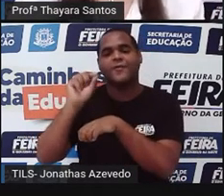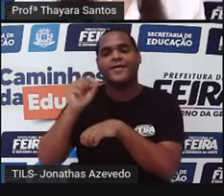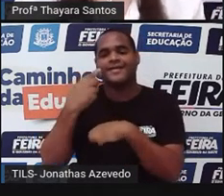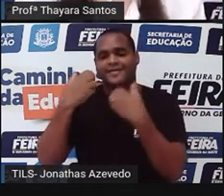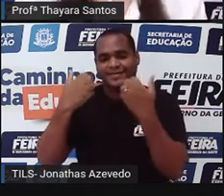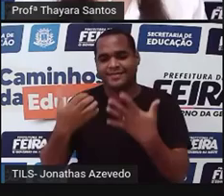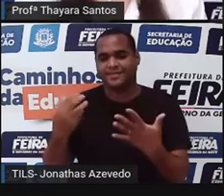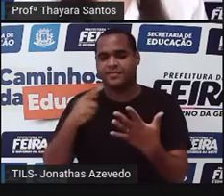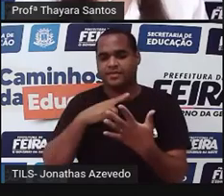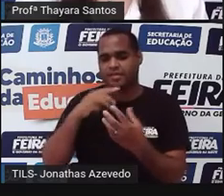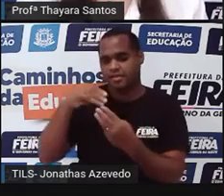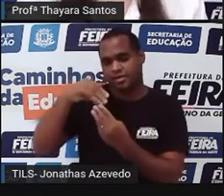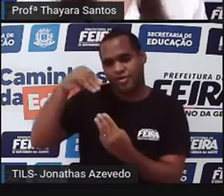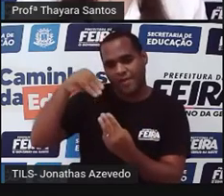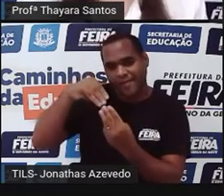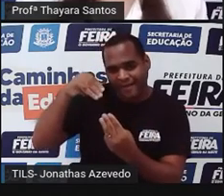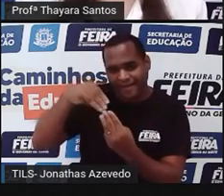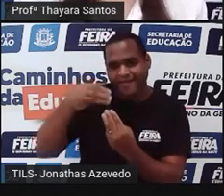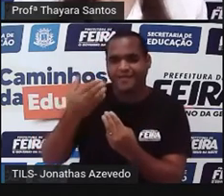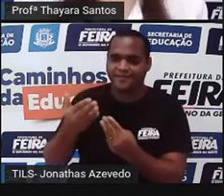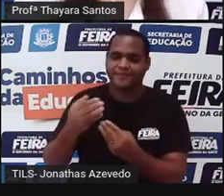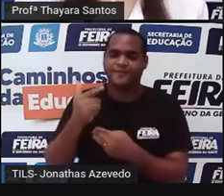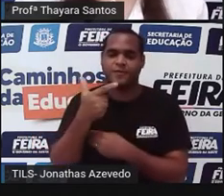de trissomia do cromossomo 21.